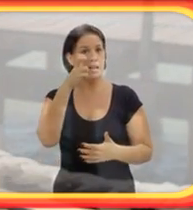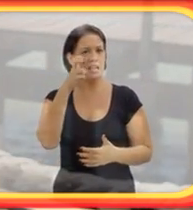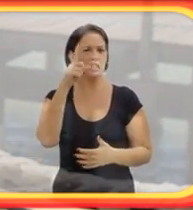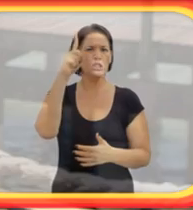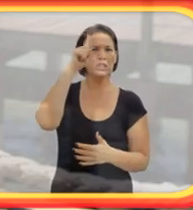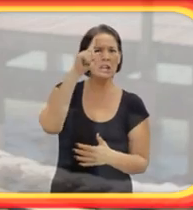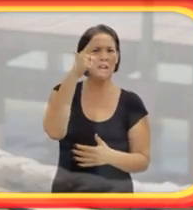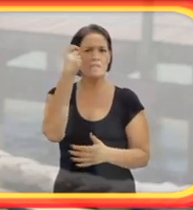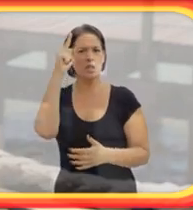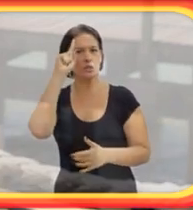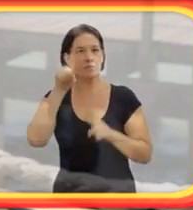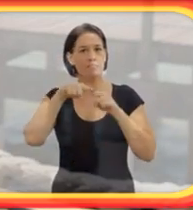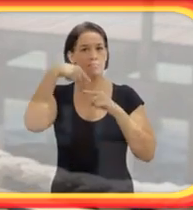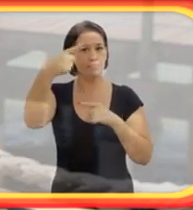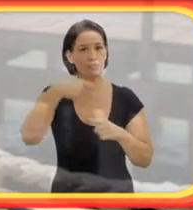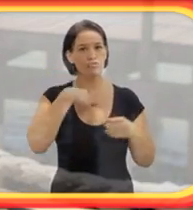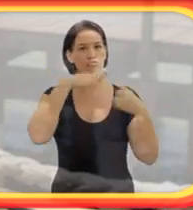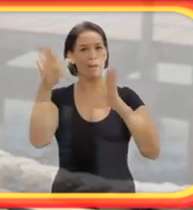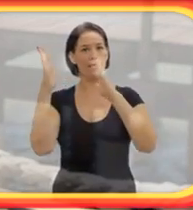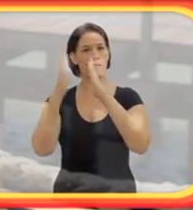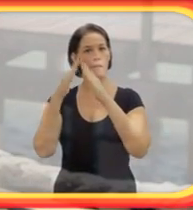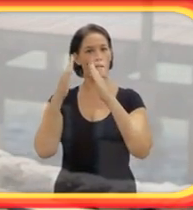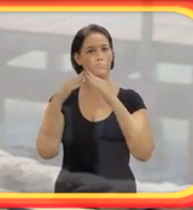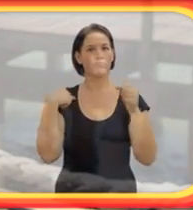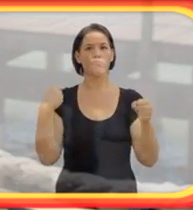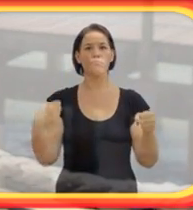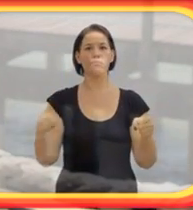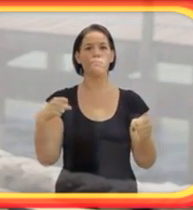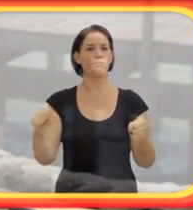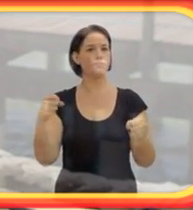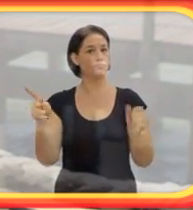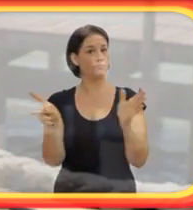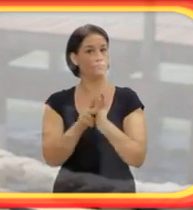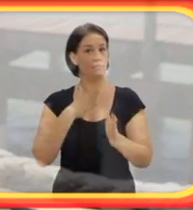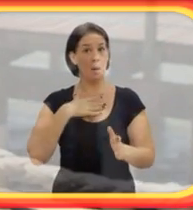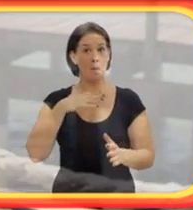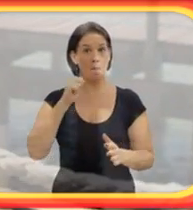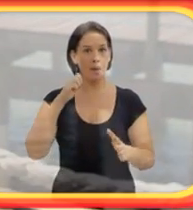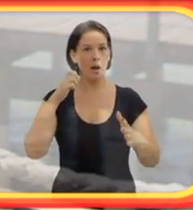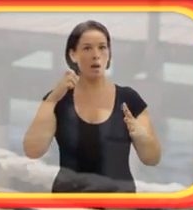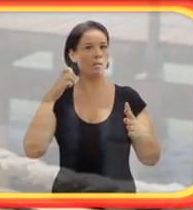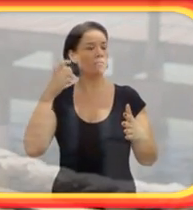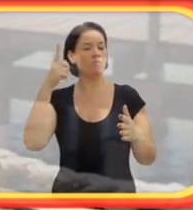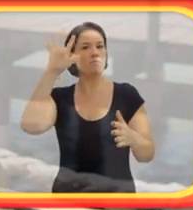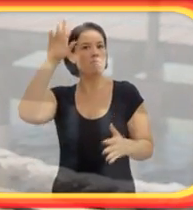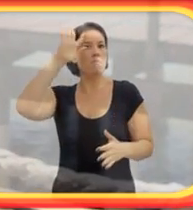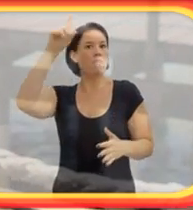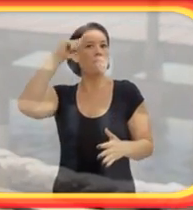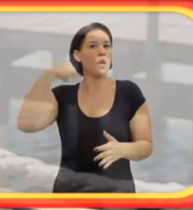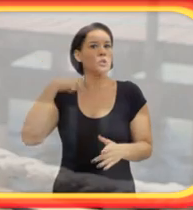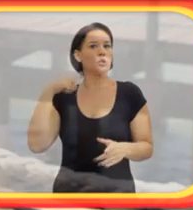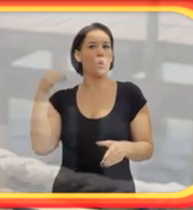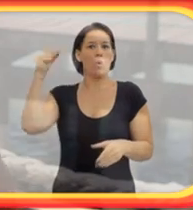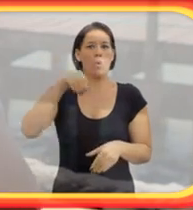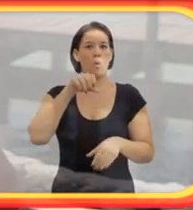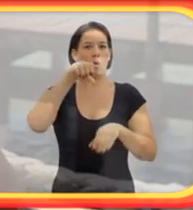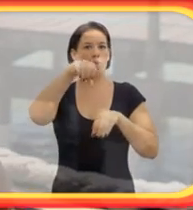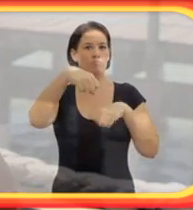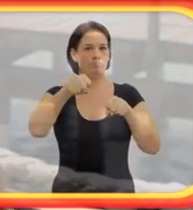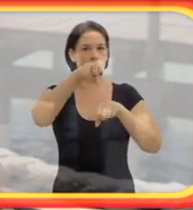pilotando a minha moto. E minha mãe disse para mim que nunca ia me botar no triciclo, porque ela não queria me ver morto debaixo de